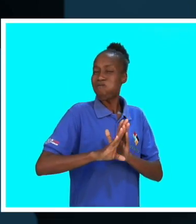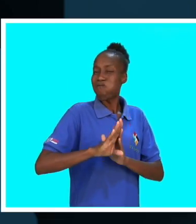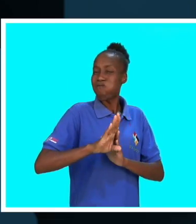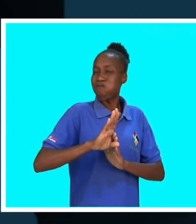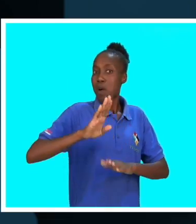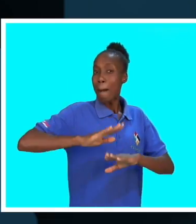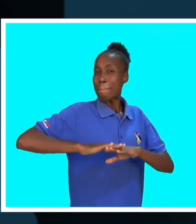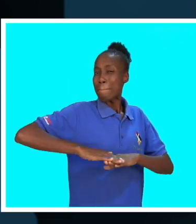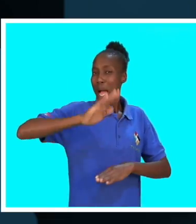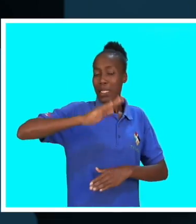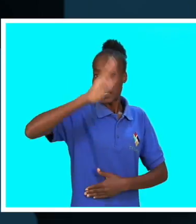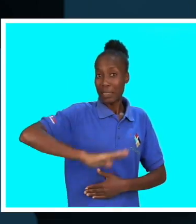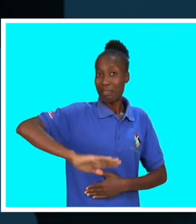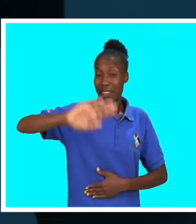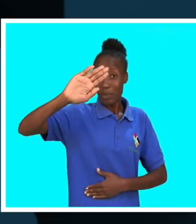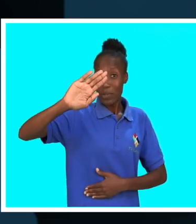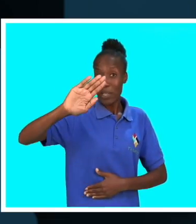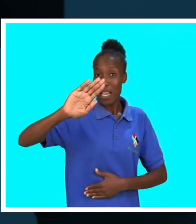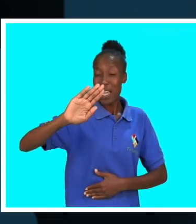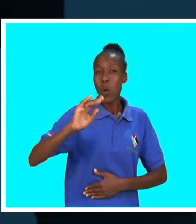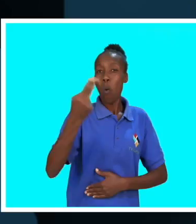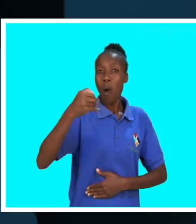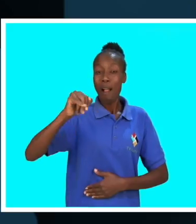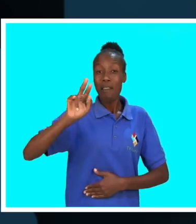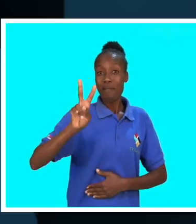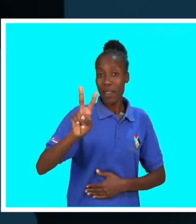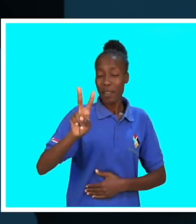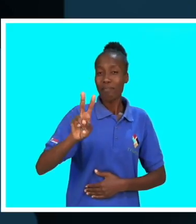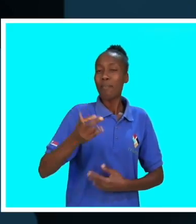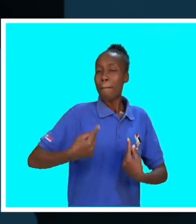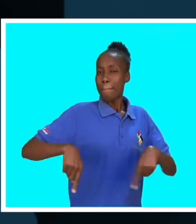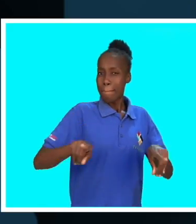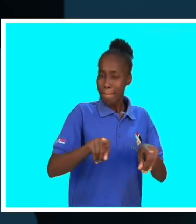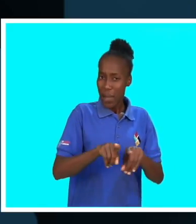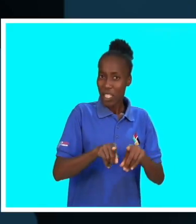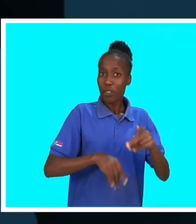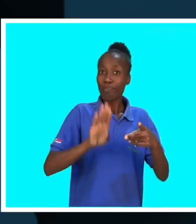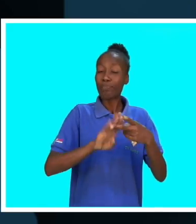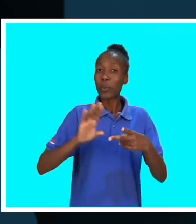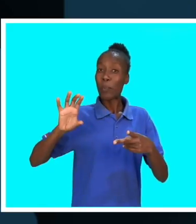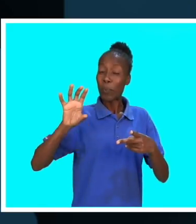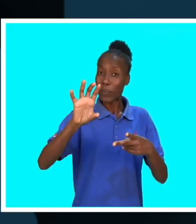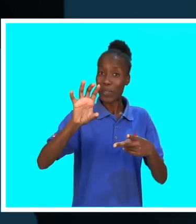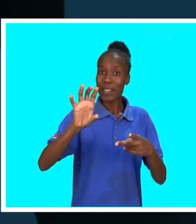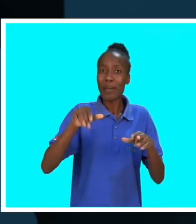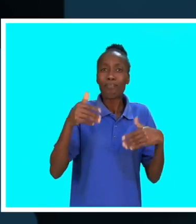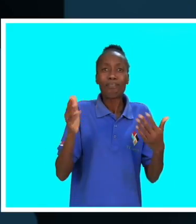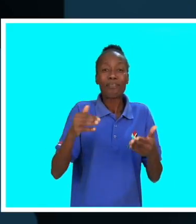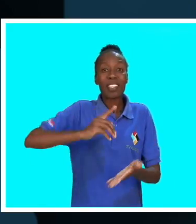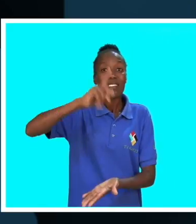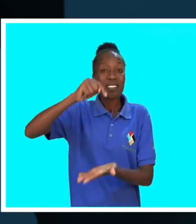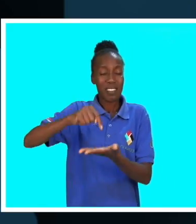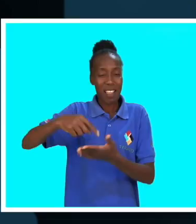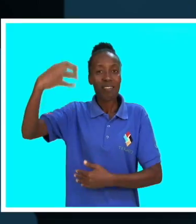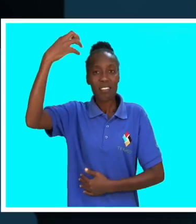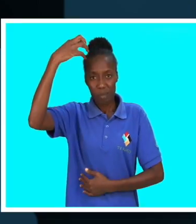que tem prevalência, no nível nacional, mais alta do HIV, mesmo na província,